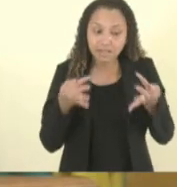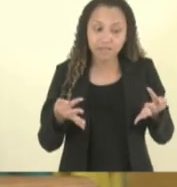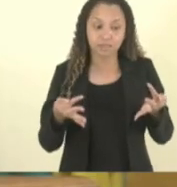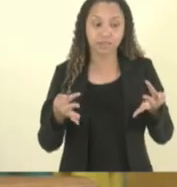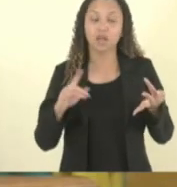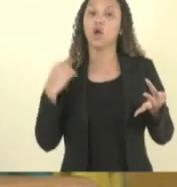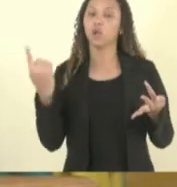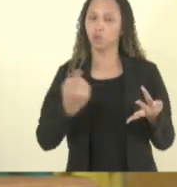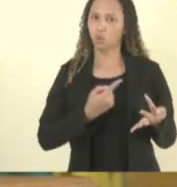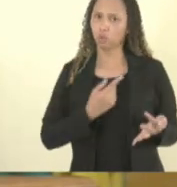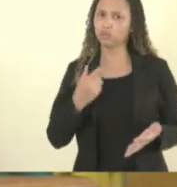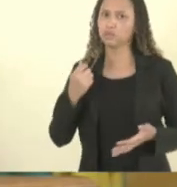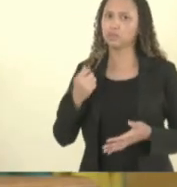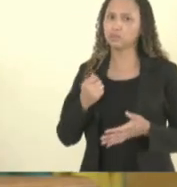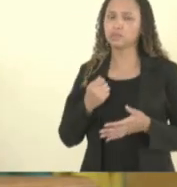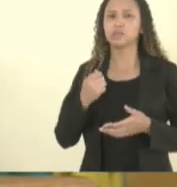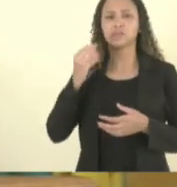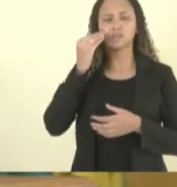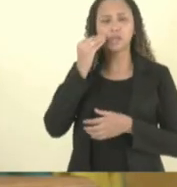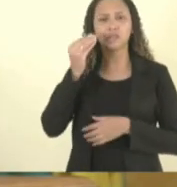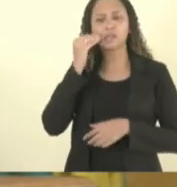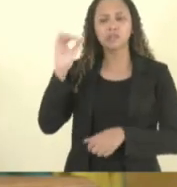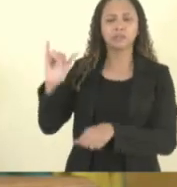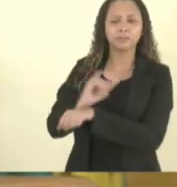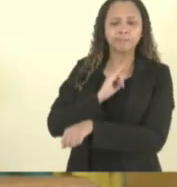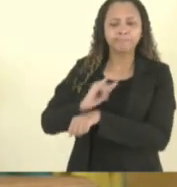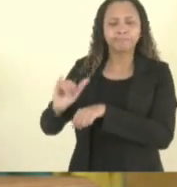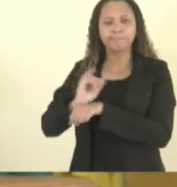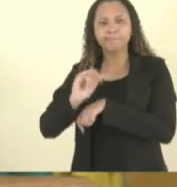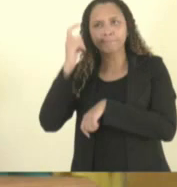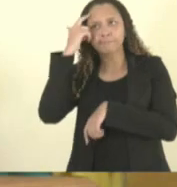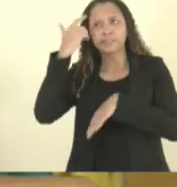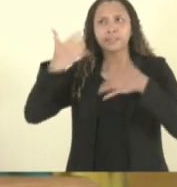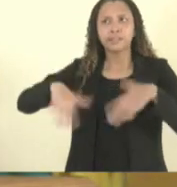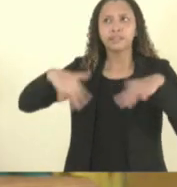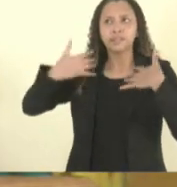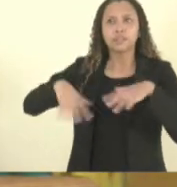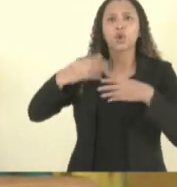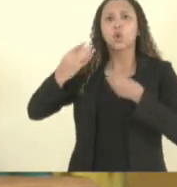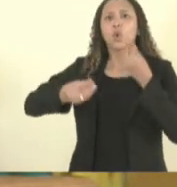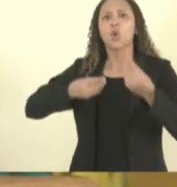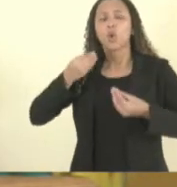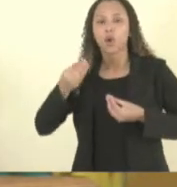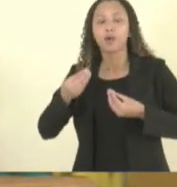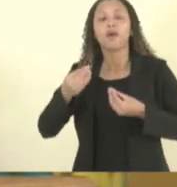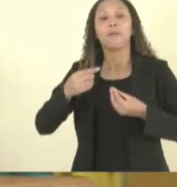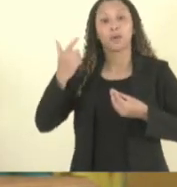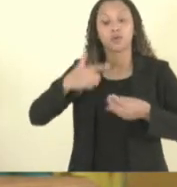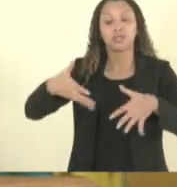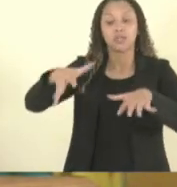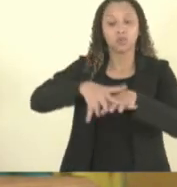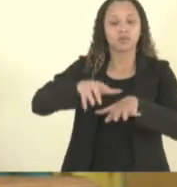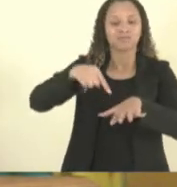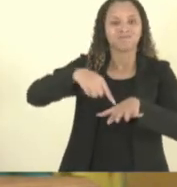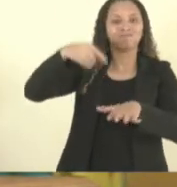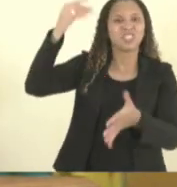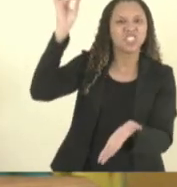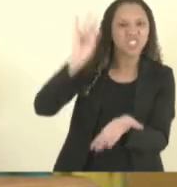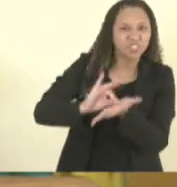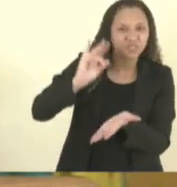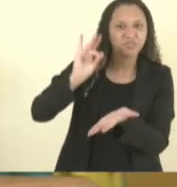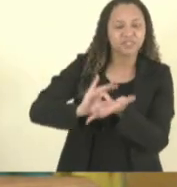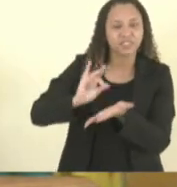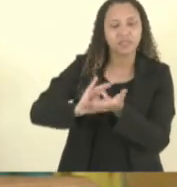todos os movimentos possíveis para garantir que essa inclusão de fato seja efetiva primeiro